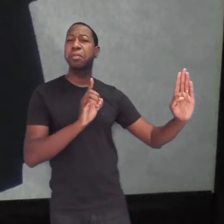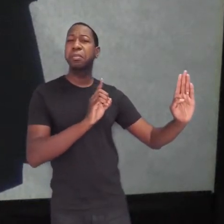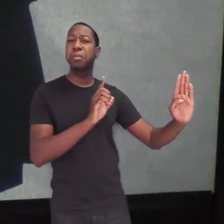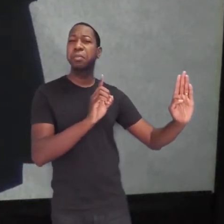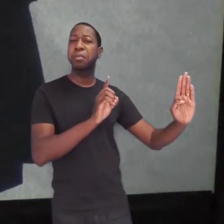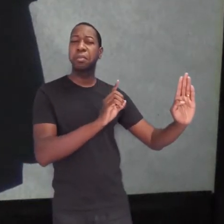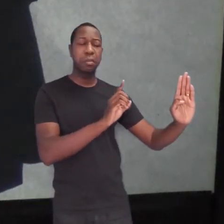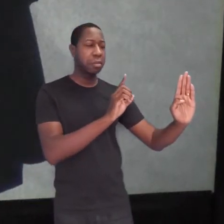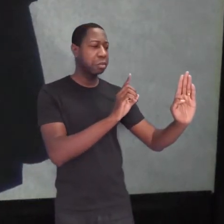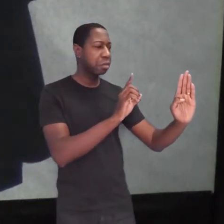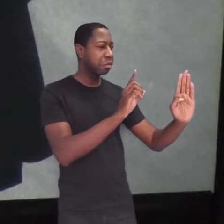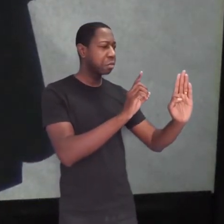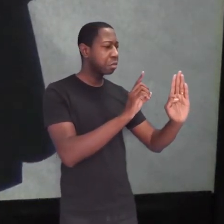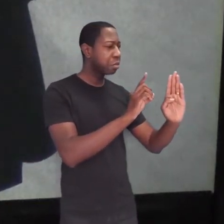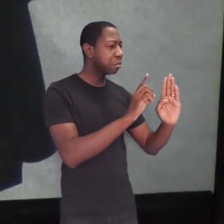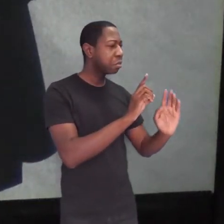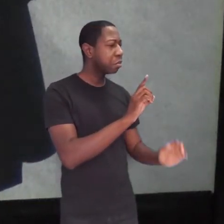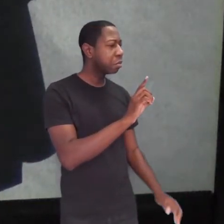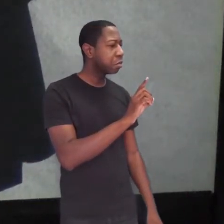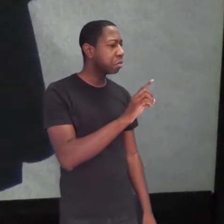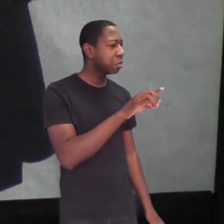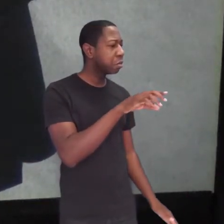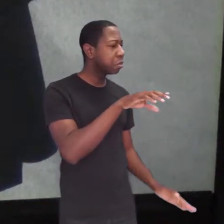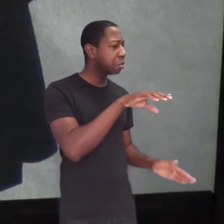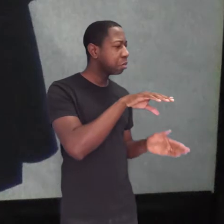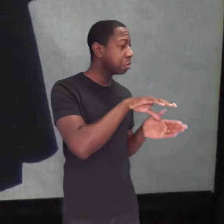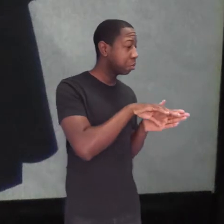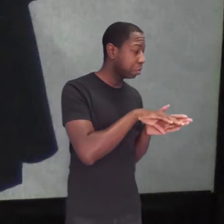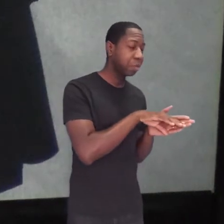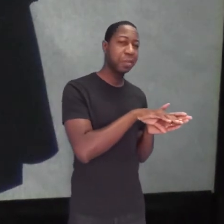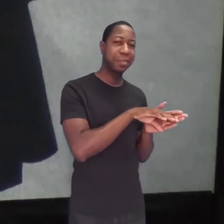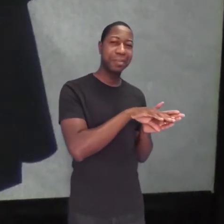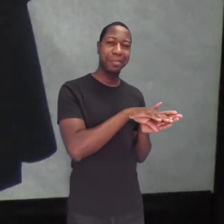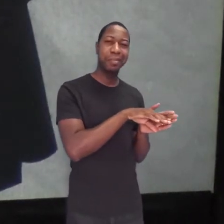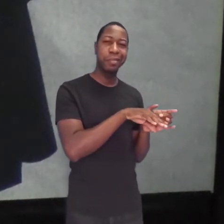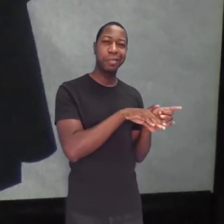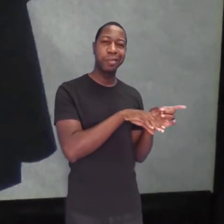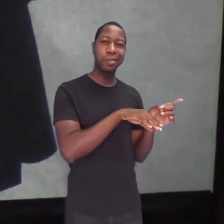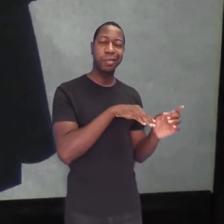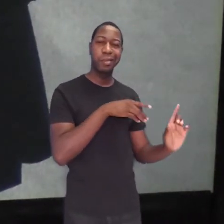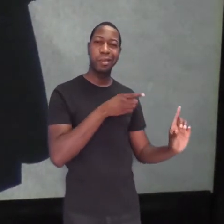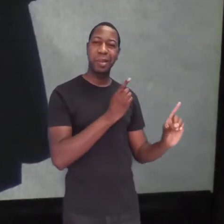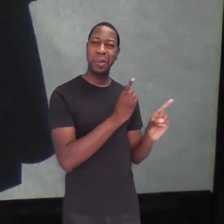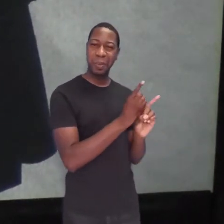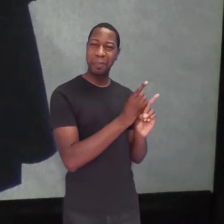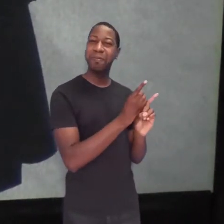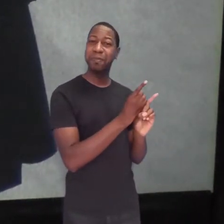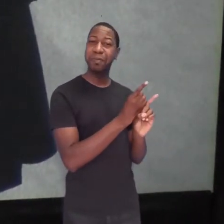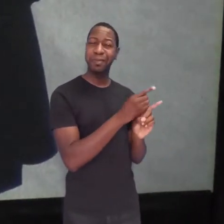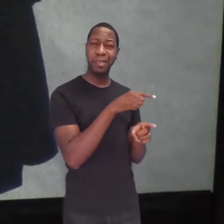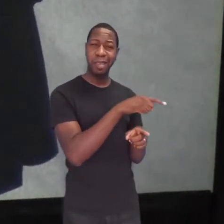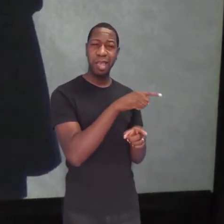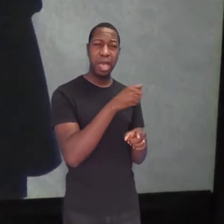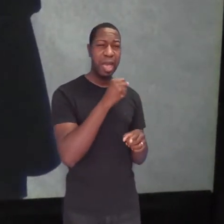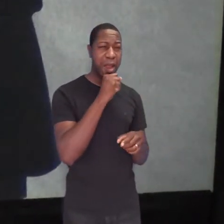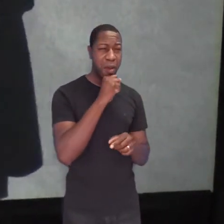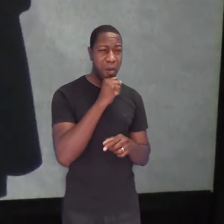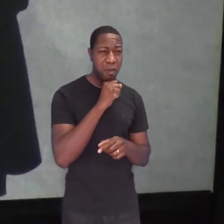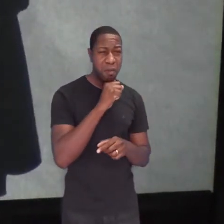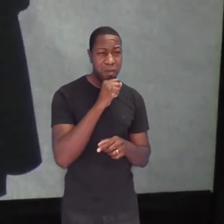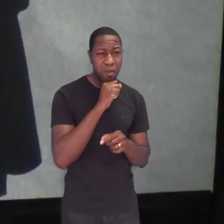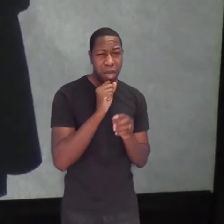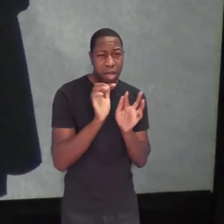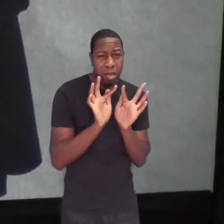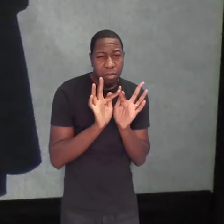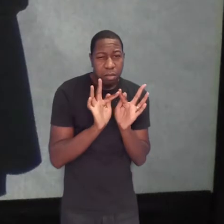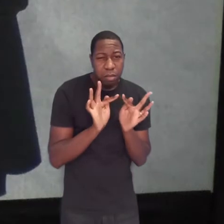sábio. Chegando lá, o reizinho encontrou o sábio. Era um velho, muito humildinho,